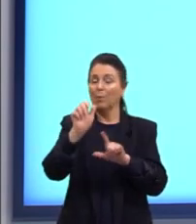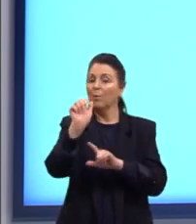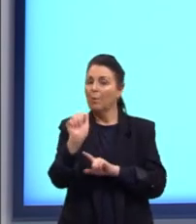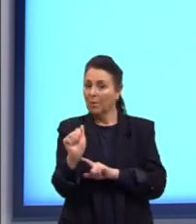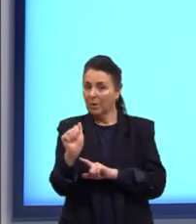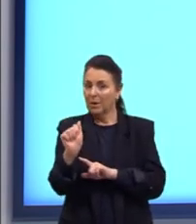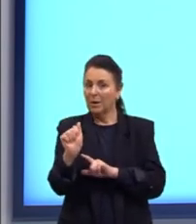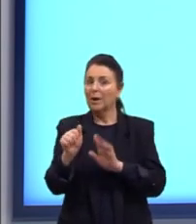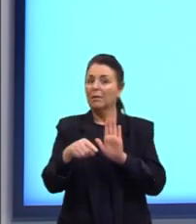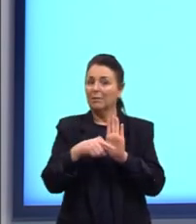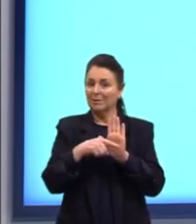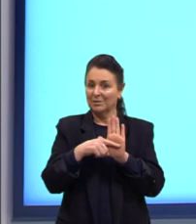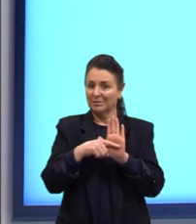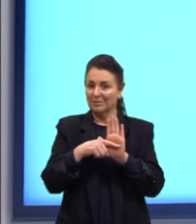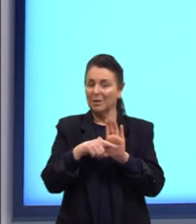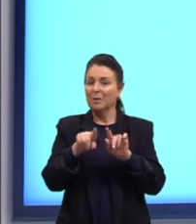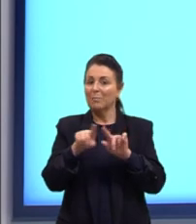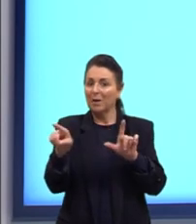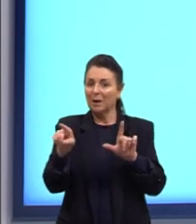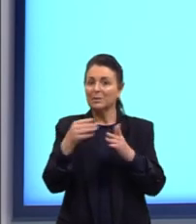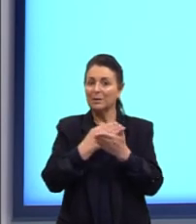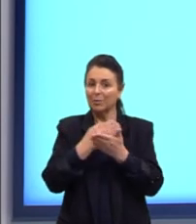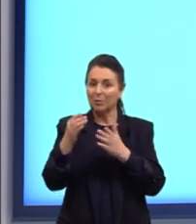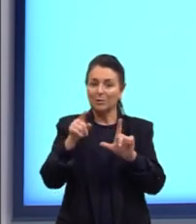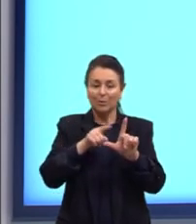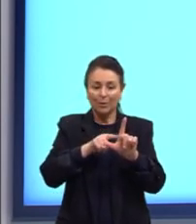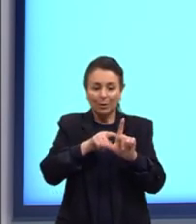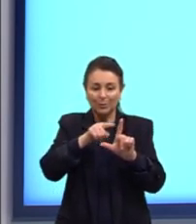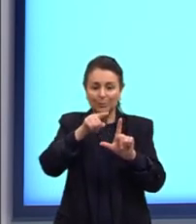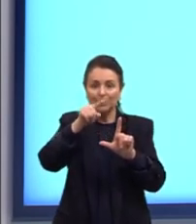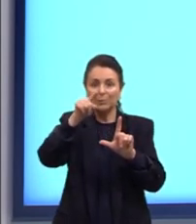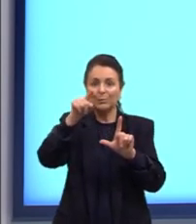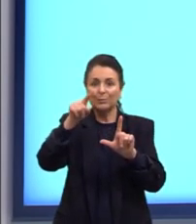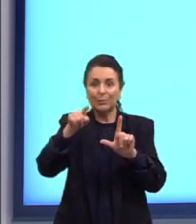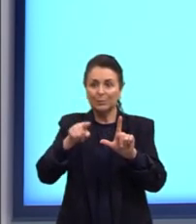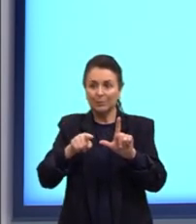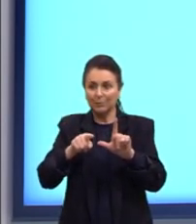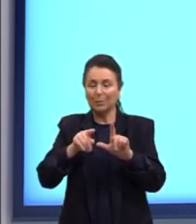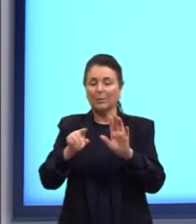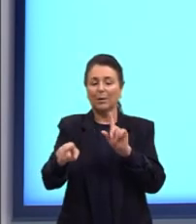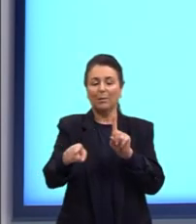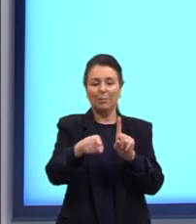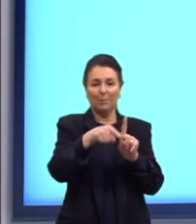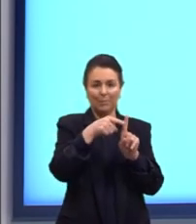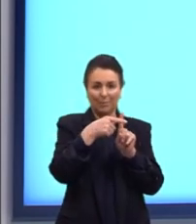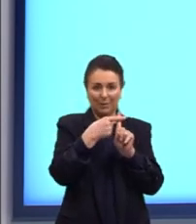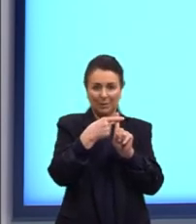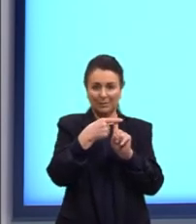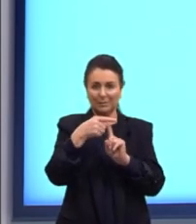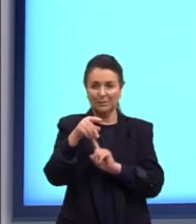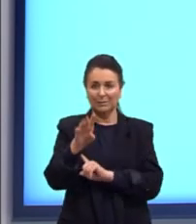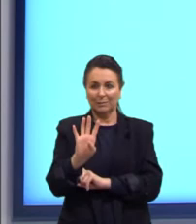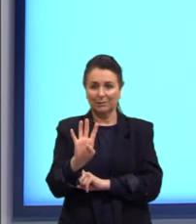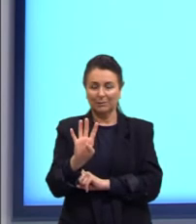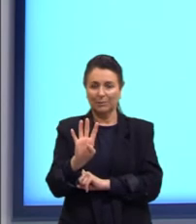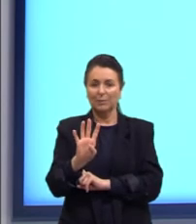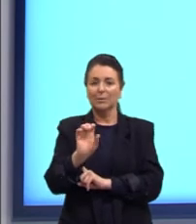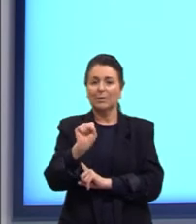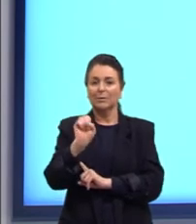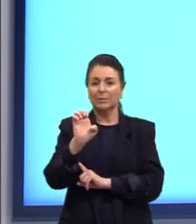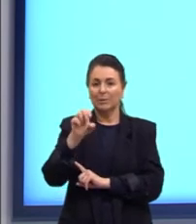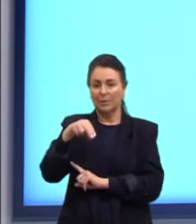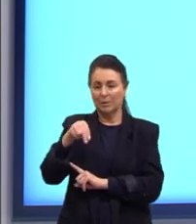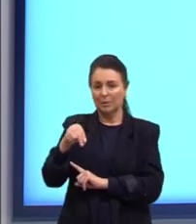seria negativo mas então nesse caso a gente considera o mais 4 né então mais 4 seno